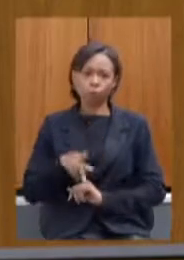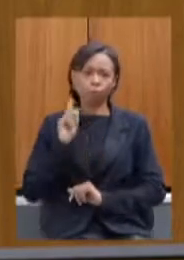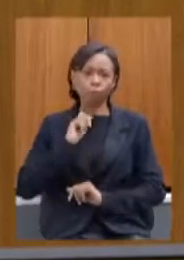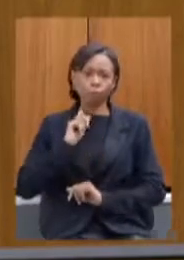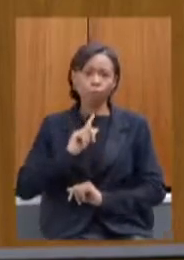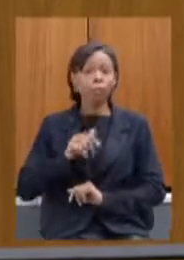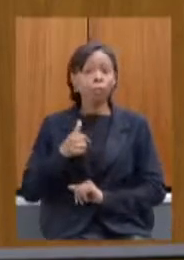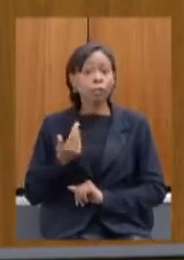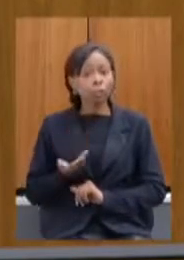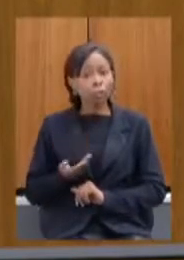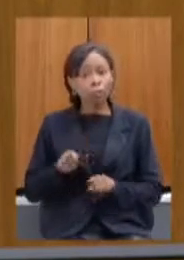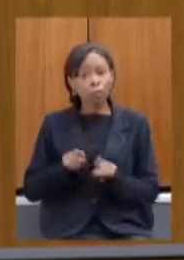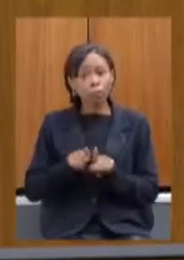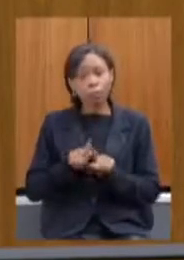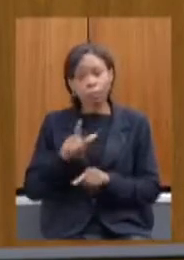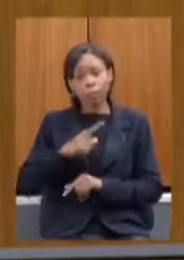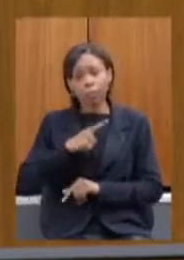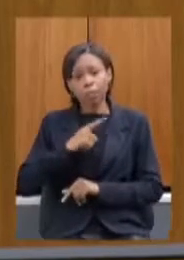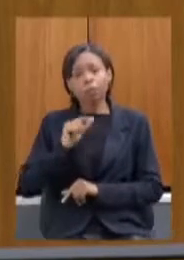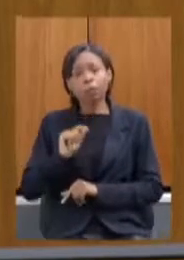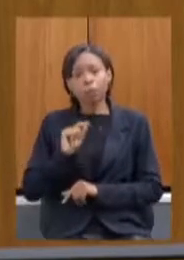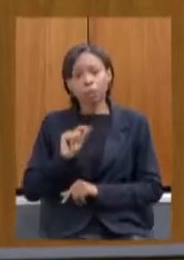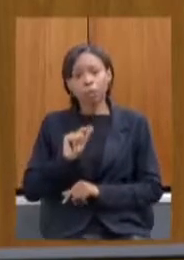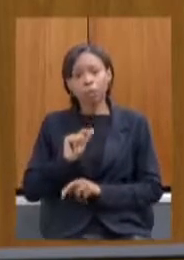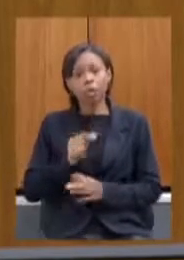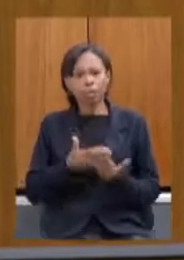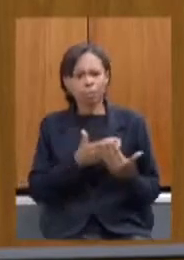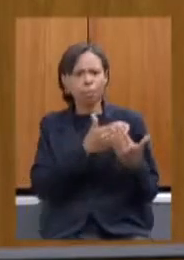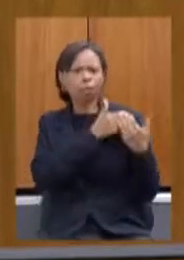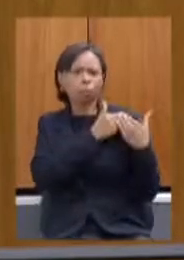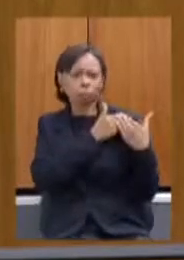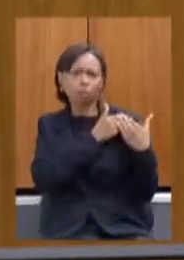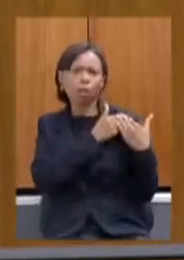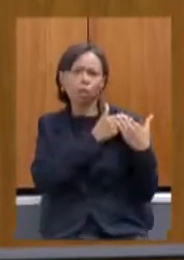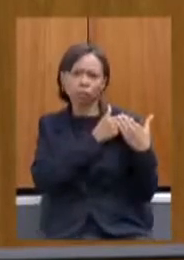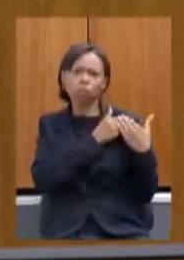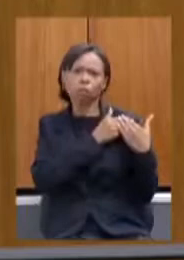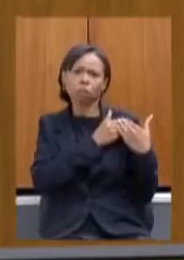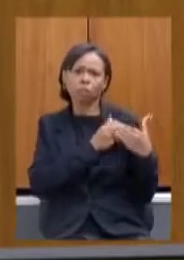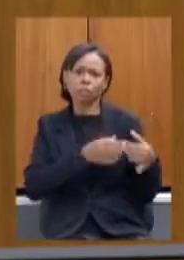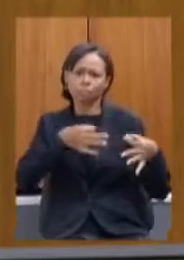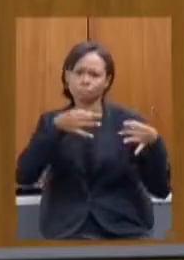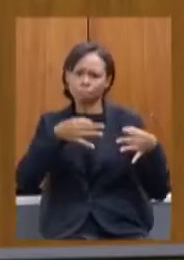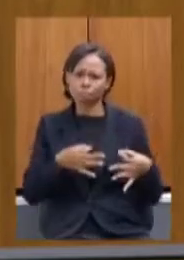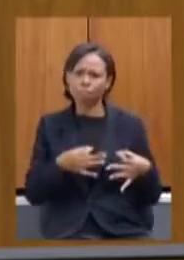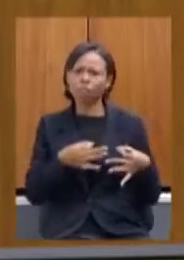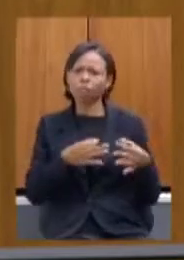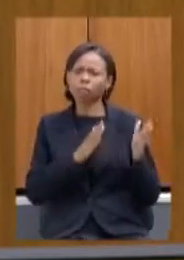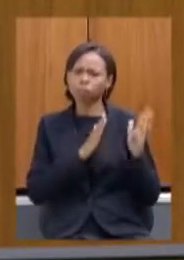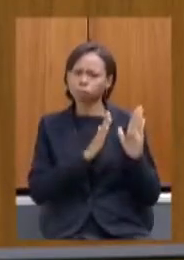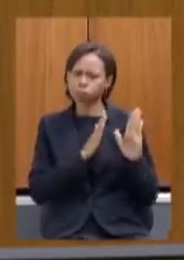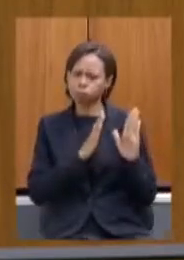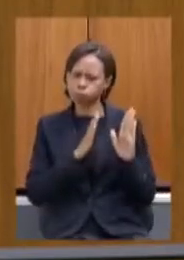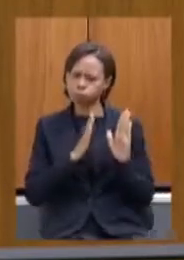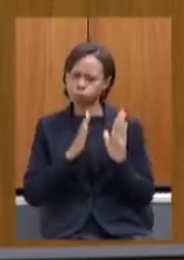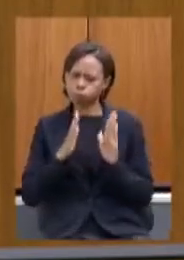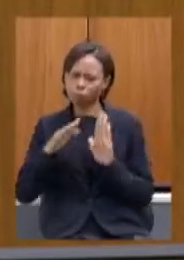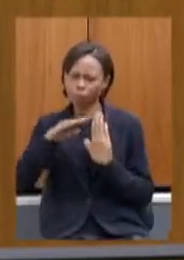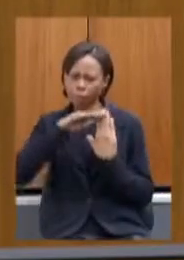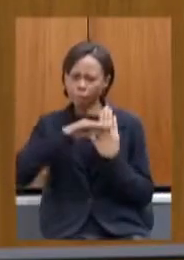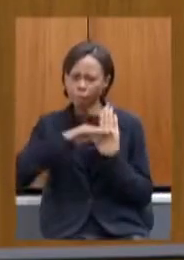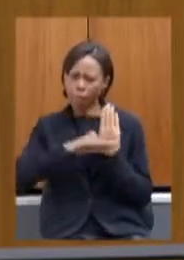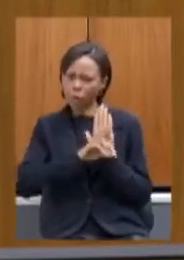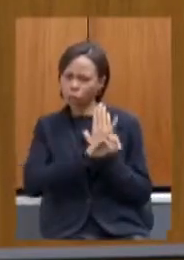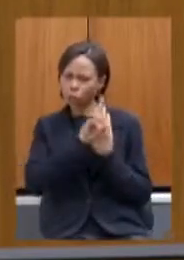que inclusive tem arcado de forma muito responsável e com credibilidade os cronogramas que são apresentados para pagamento dos